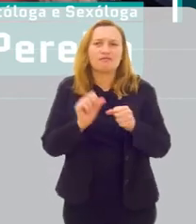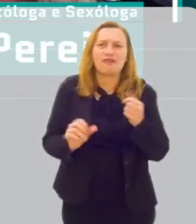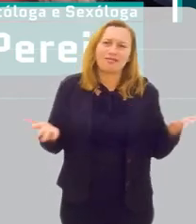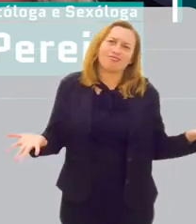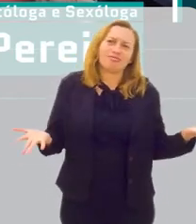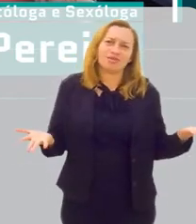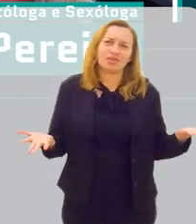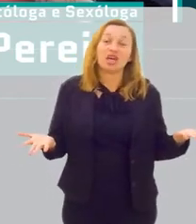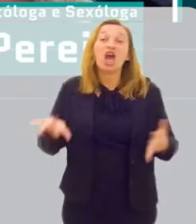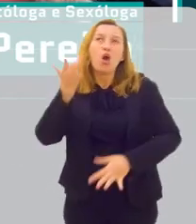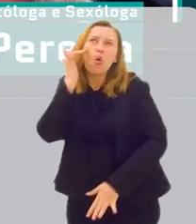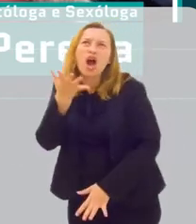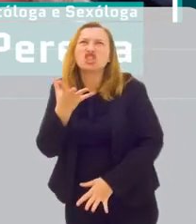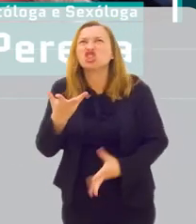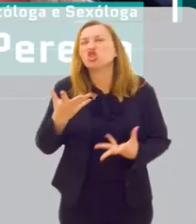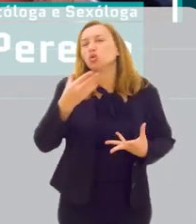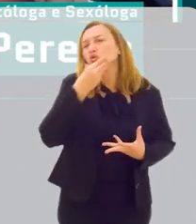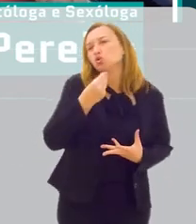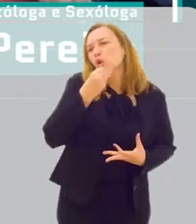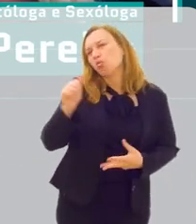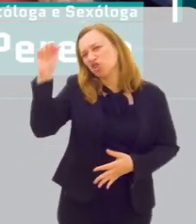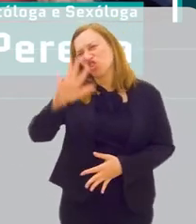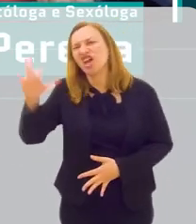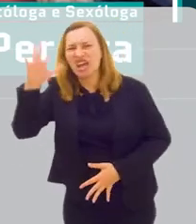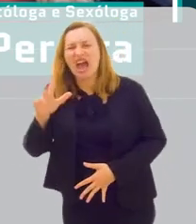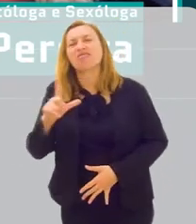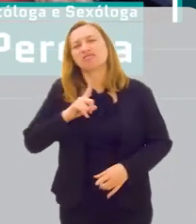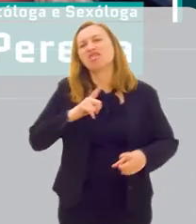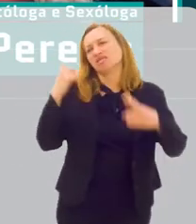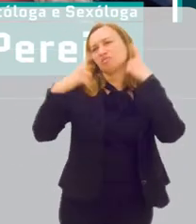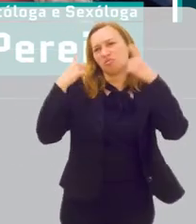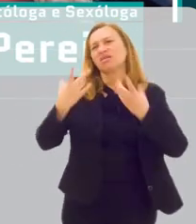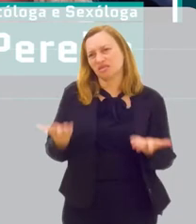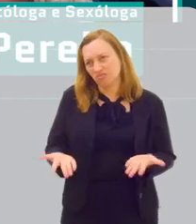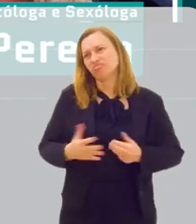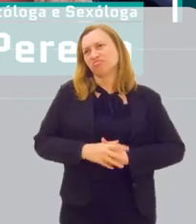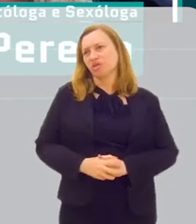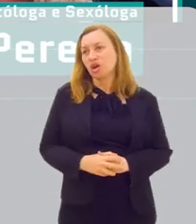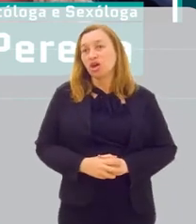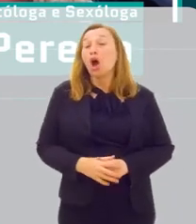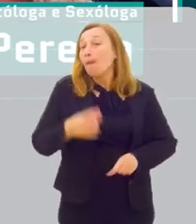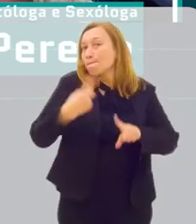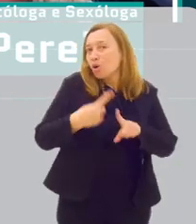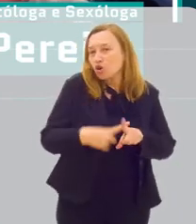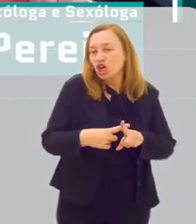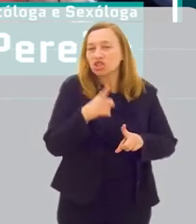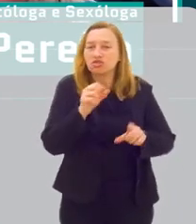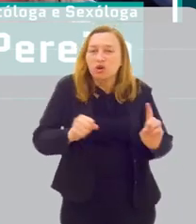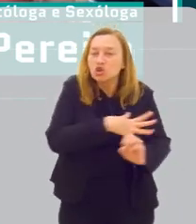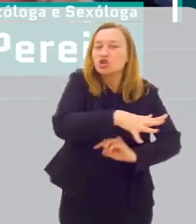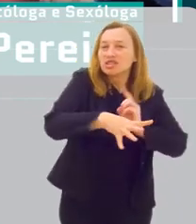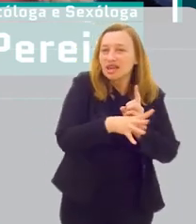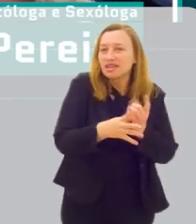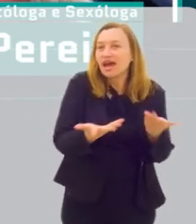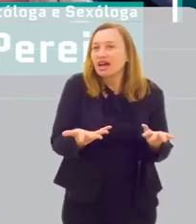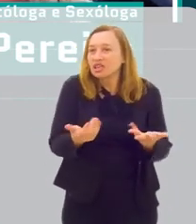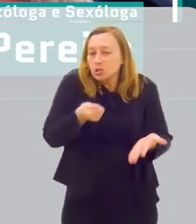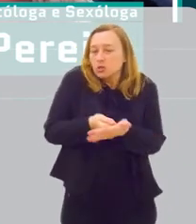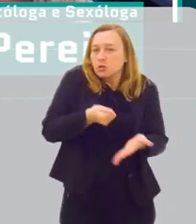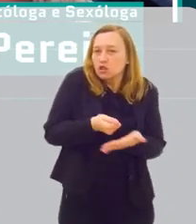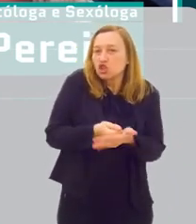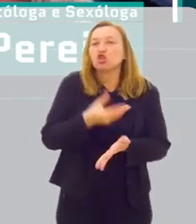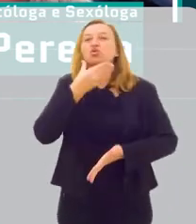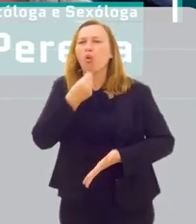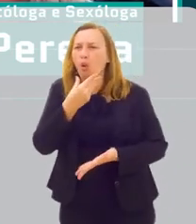no que faz. Eu que os homens, de uma forma geral, têm essa preocupação, né? Porque a gente tem uma sociedade